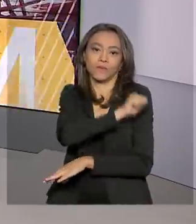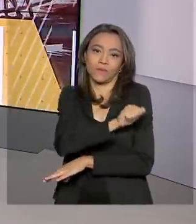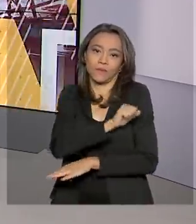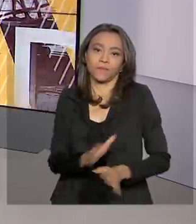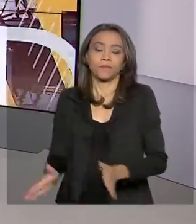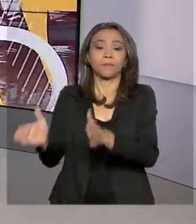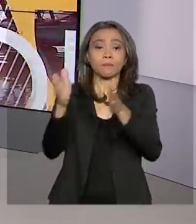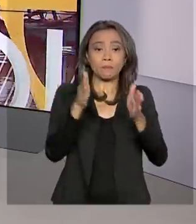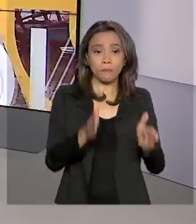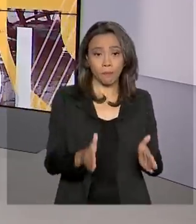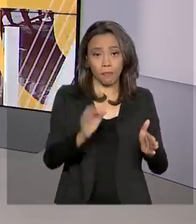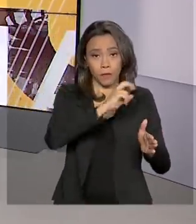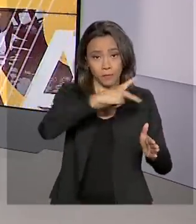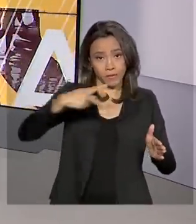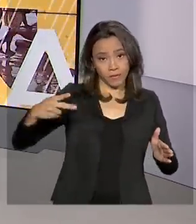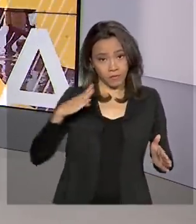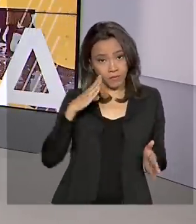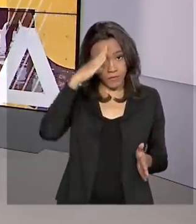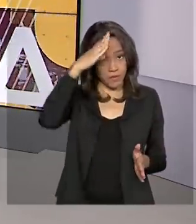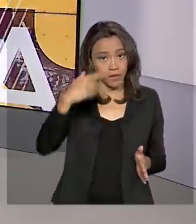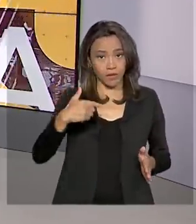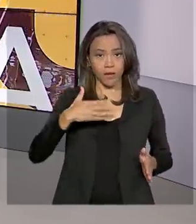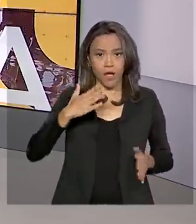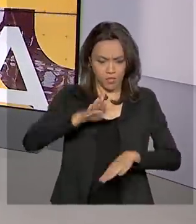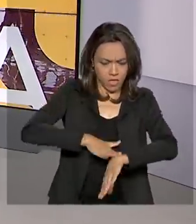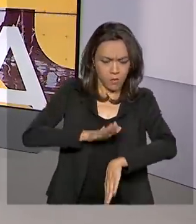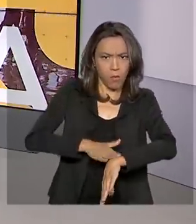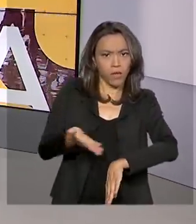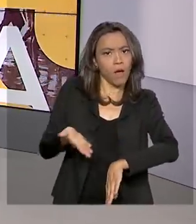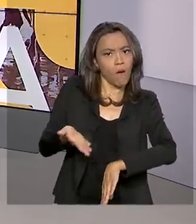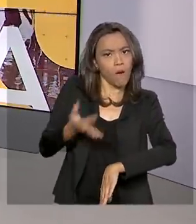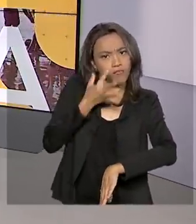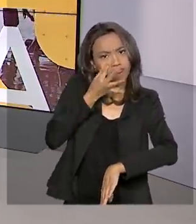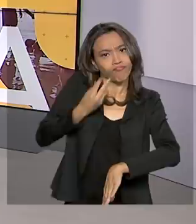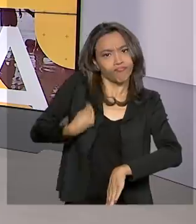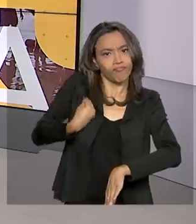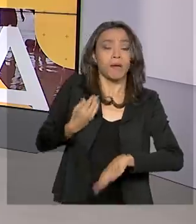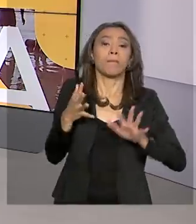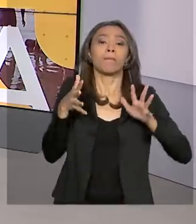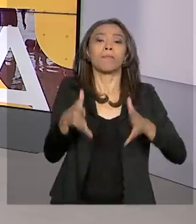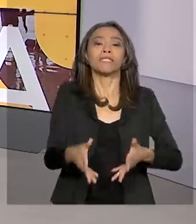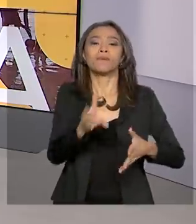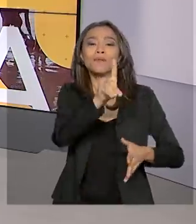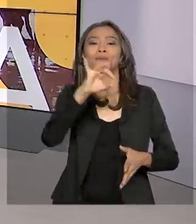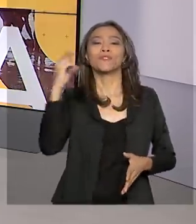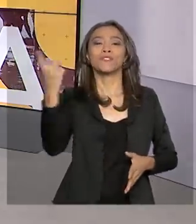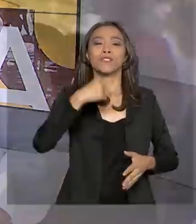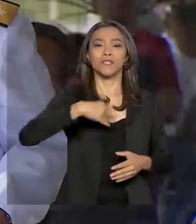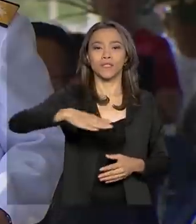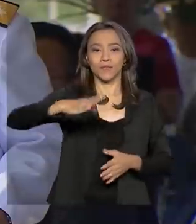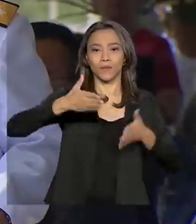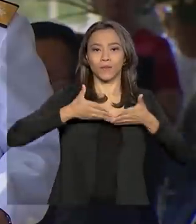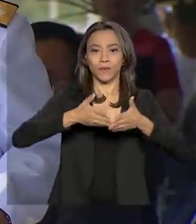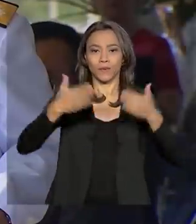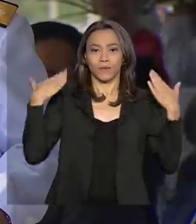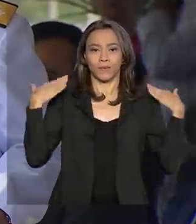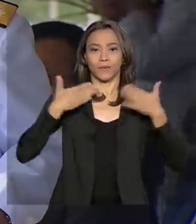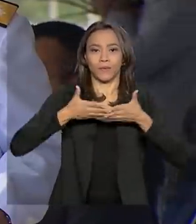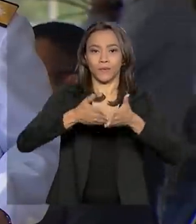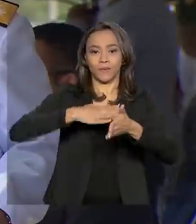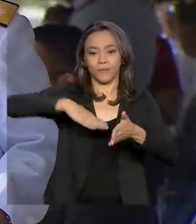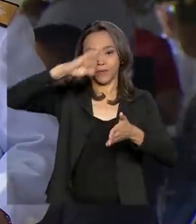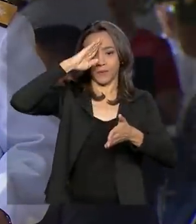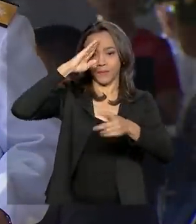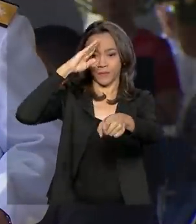E o presidente Jair Bolsonaro participa neste momento da comemoração do Dia do Marinheiro no grupamento dos fuzileiros navais em